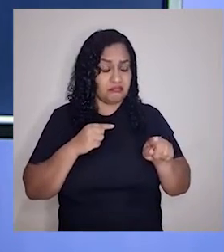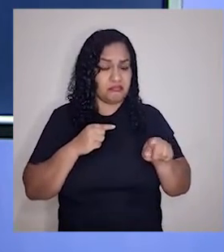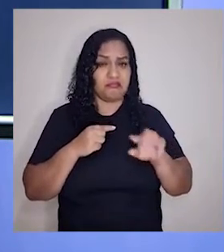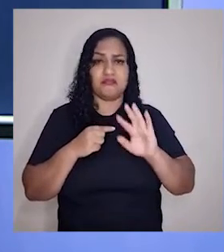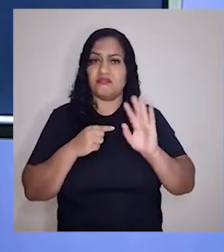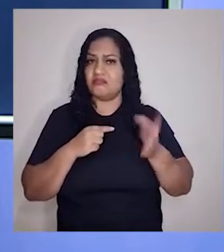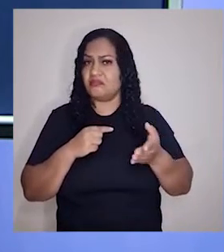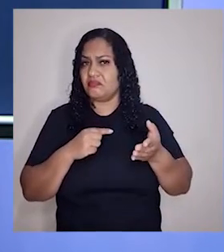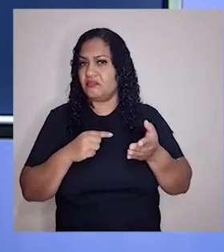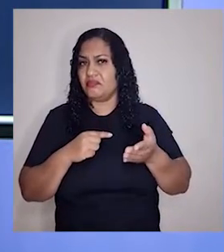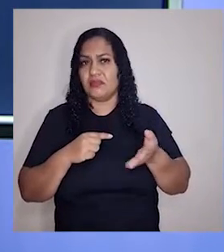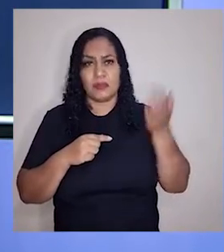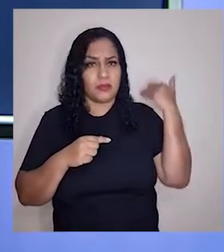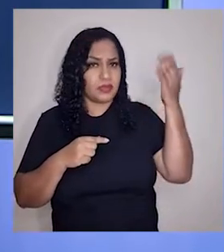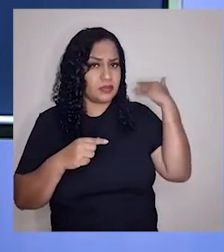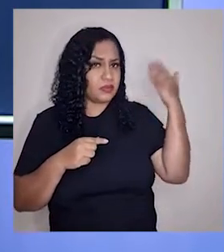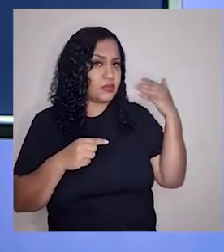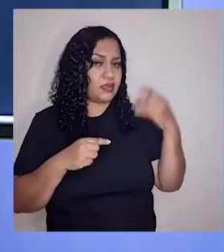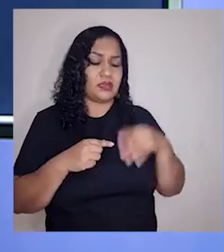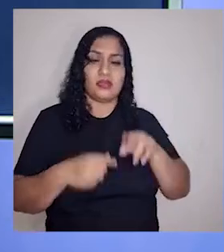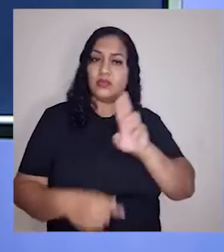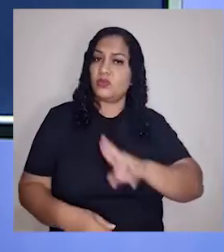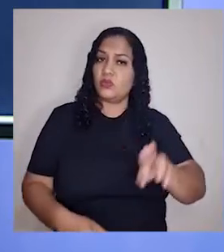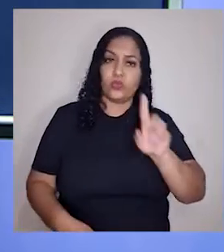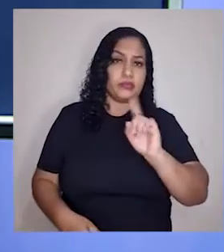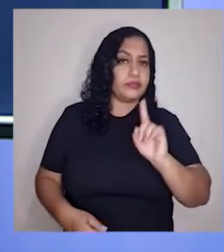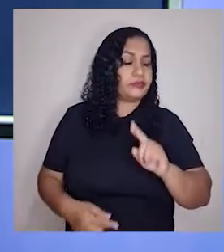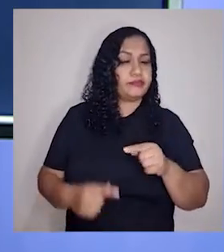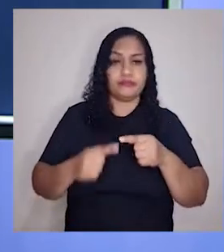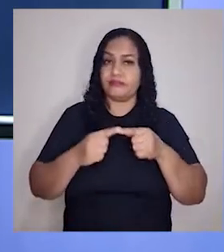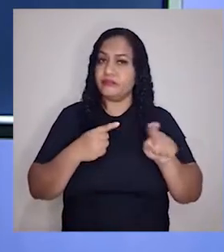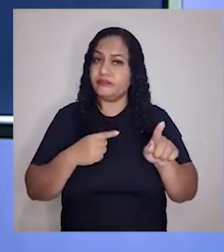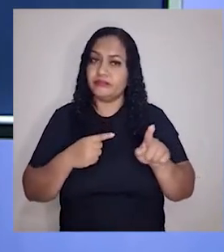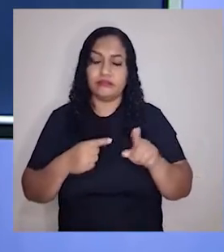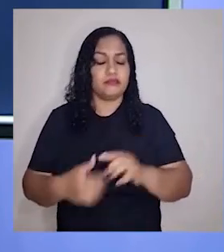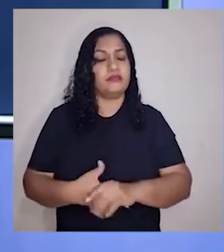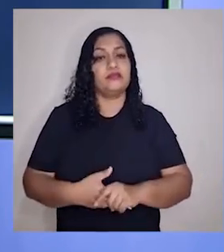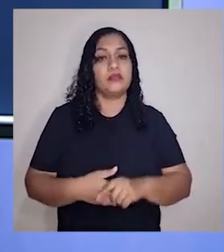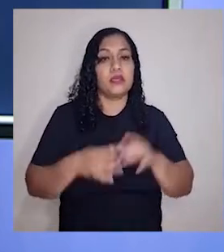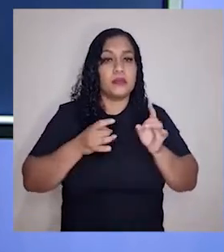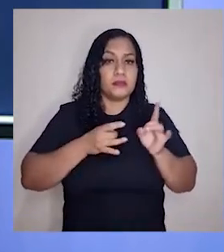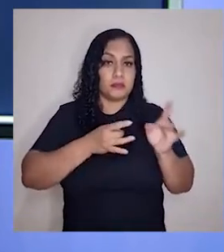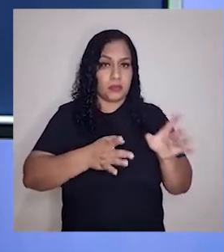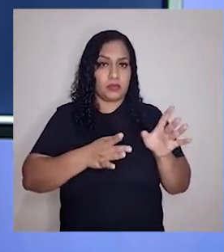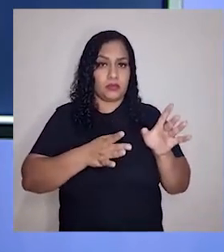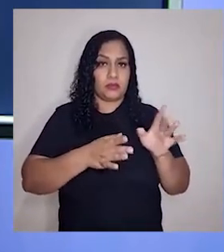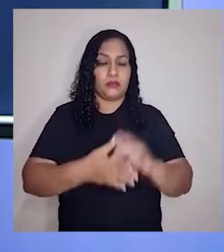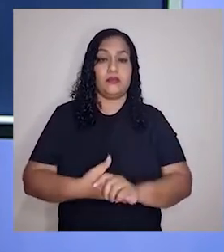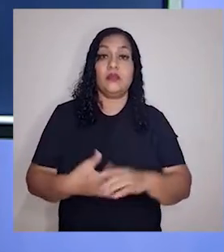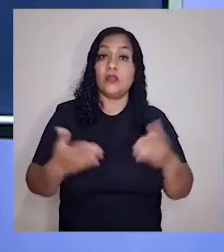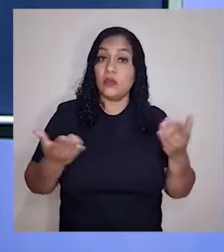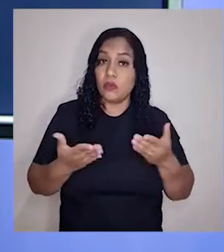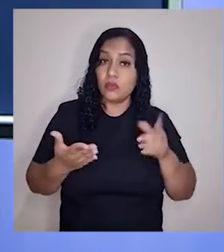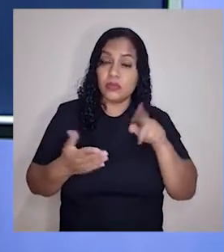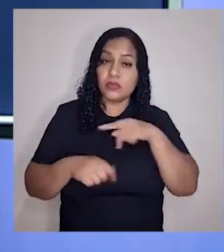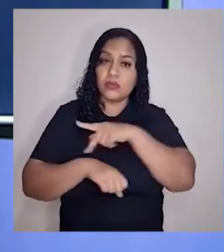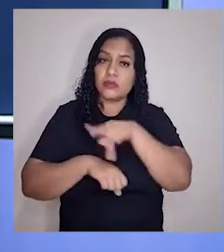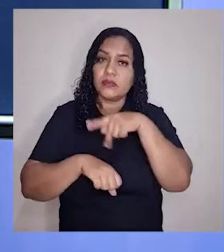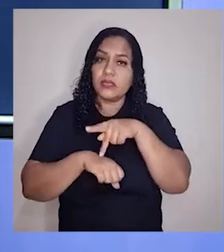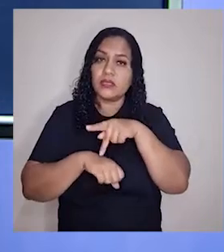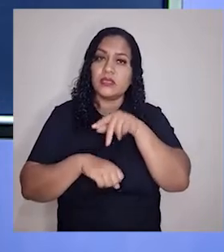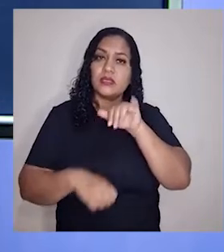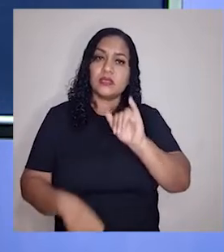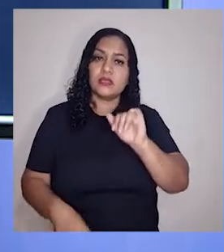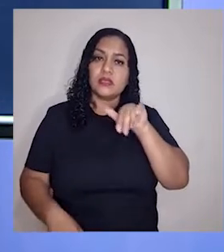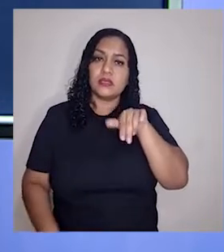hoje são obsoletas, ou seja, ficaram pra trás. A gente não usa mais esses termos, tá? Abandona. Os termos hoje